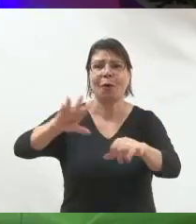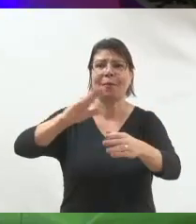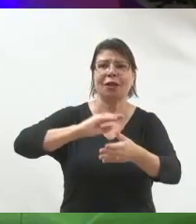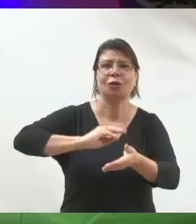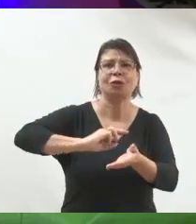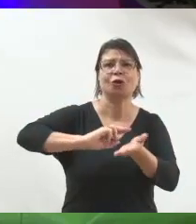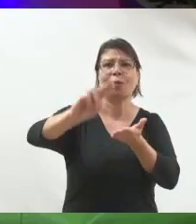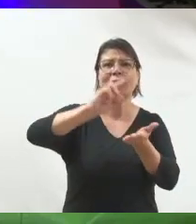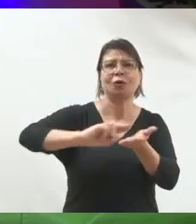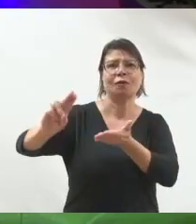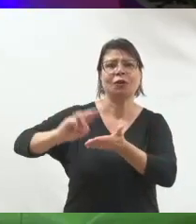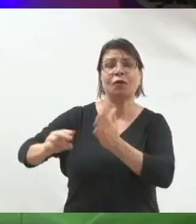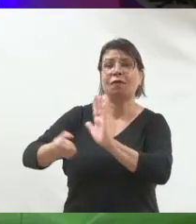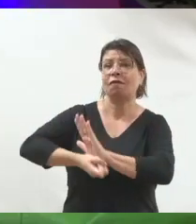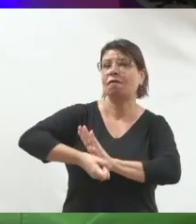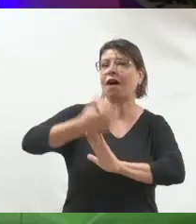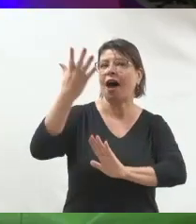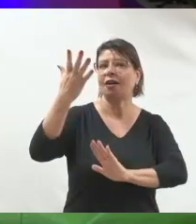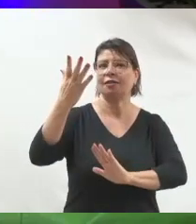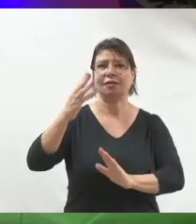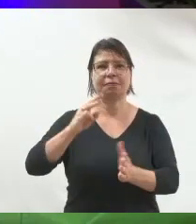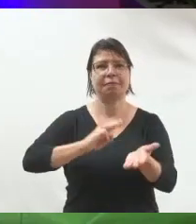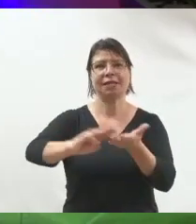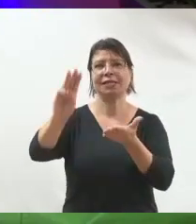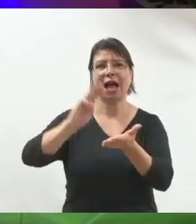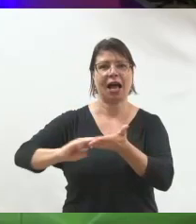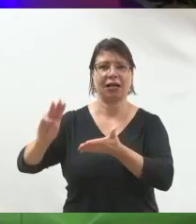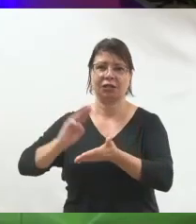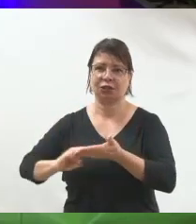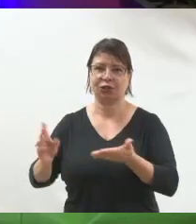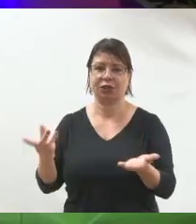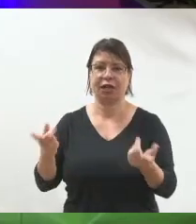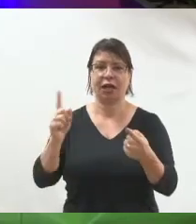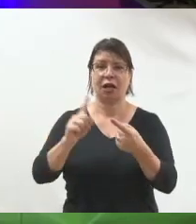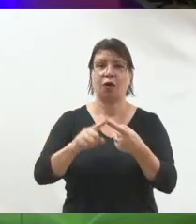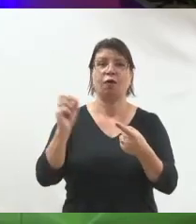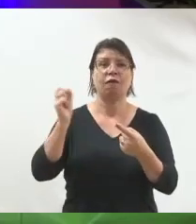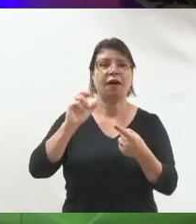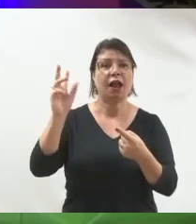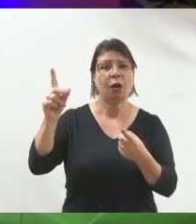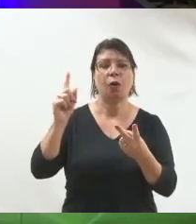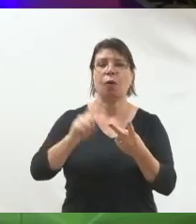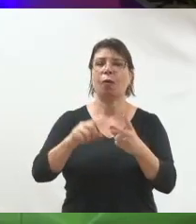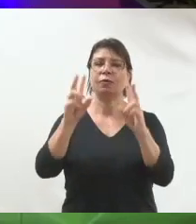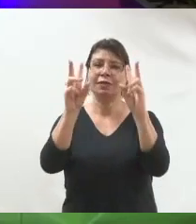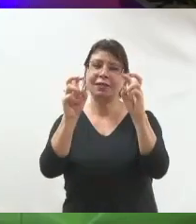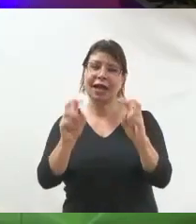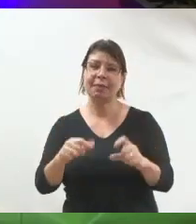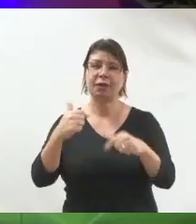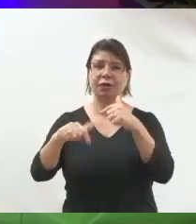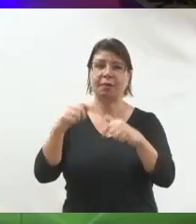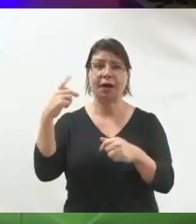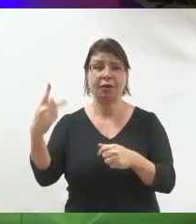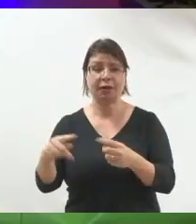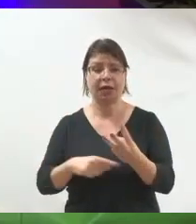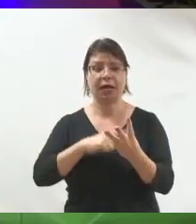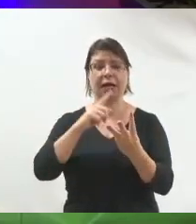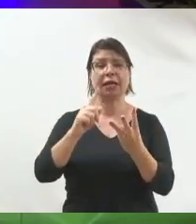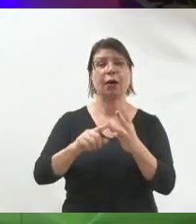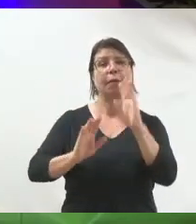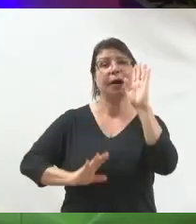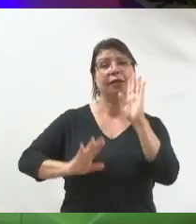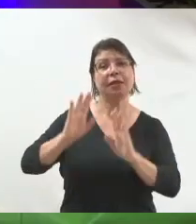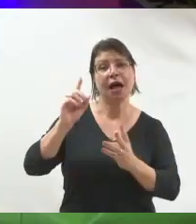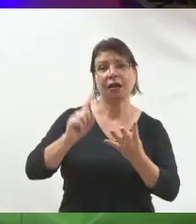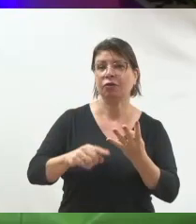Ele passou quais são os valores que ele defende, ele passou as pautas de trabalho dele, ele passou o fato dele ter um mandato e